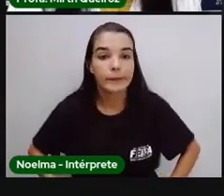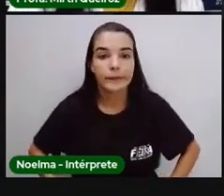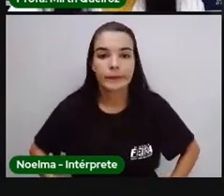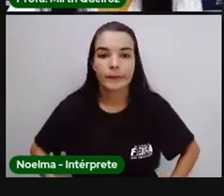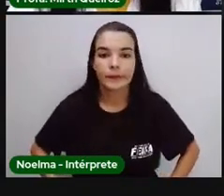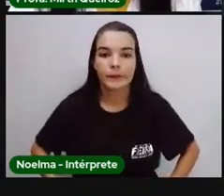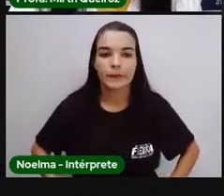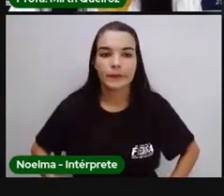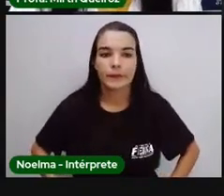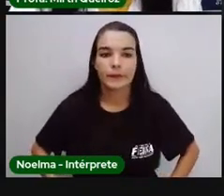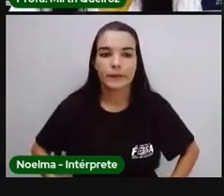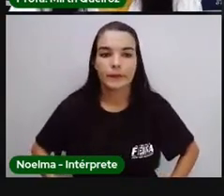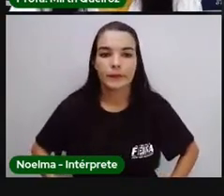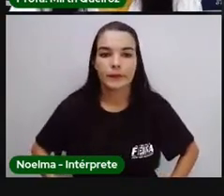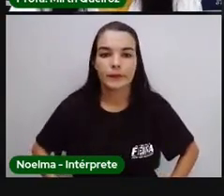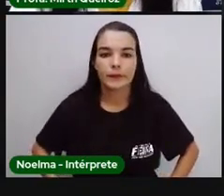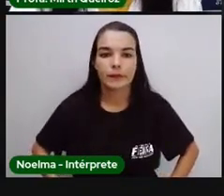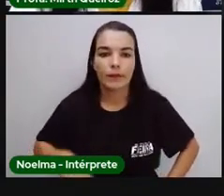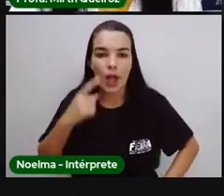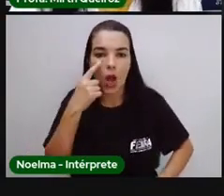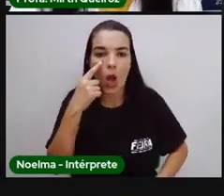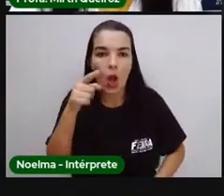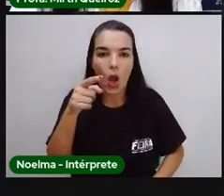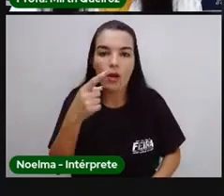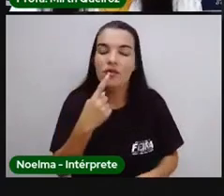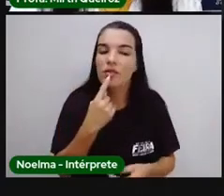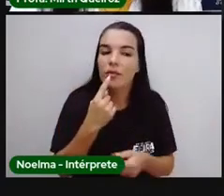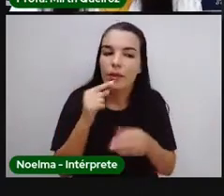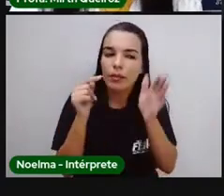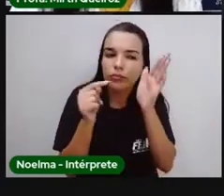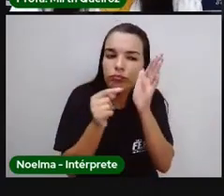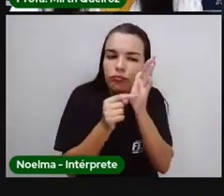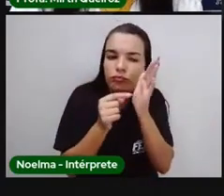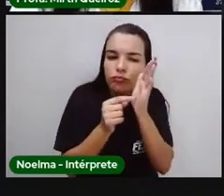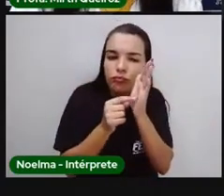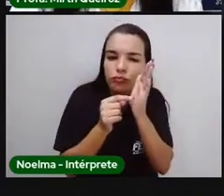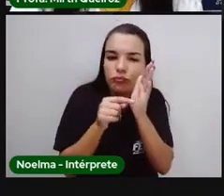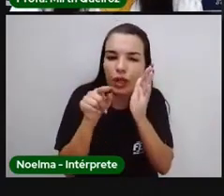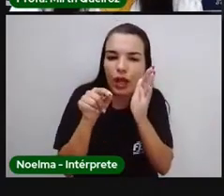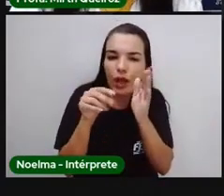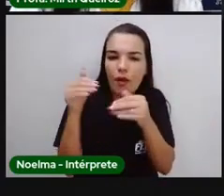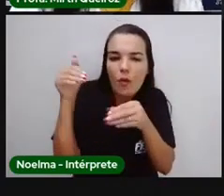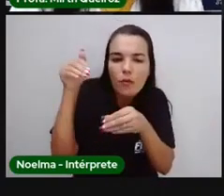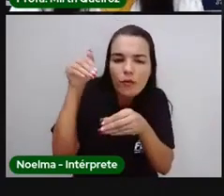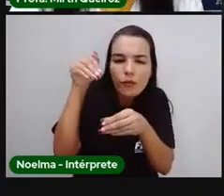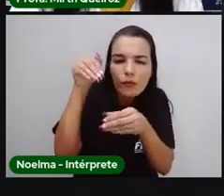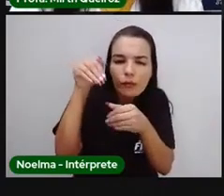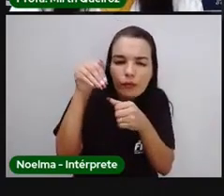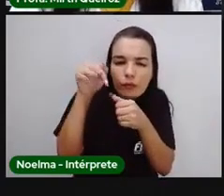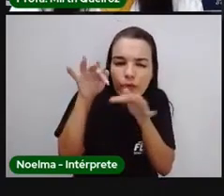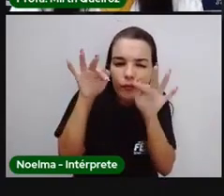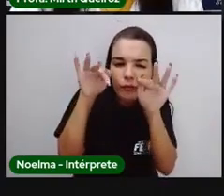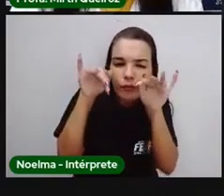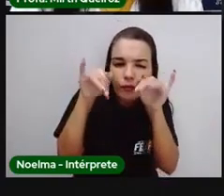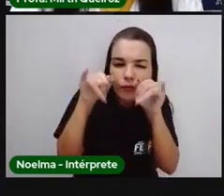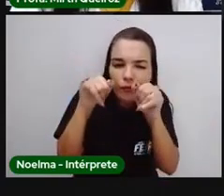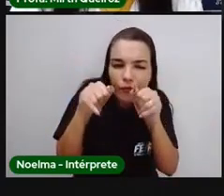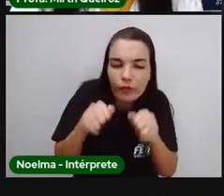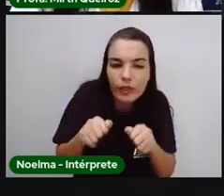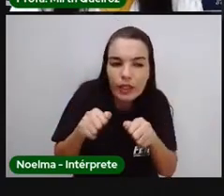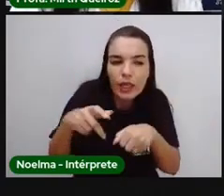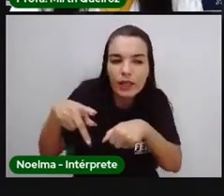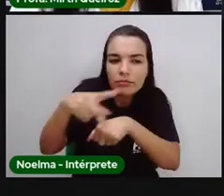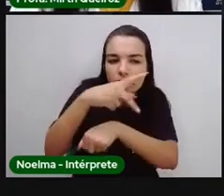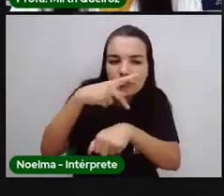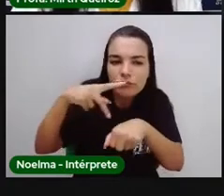Olha aqui, olha onde está o Cabo das Tormentas. É bem nessa regiãozinha aqui, ó, onde eles iriam fazer